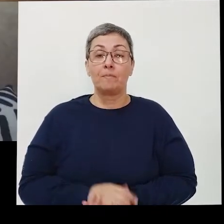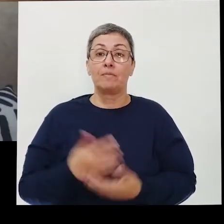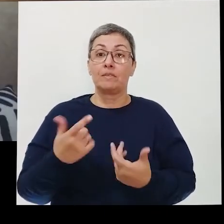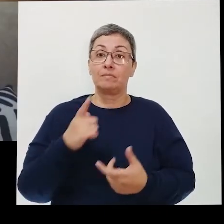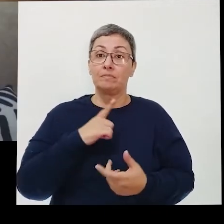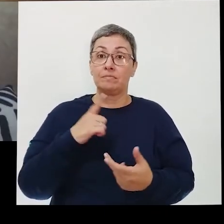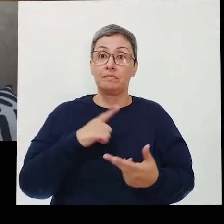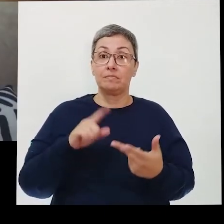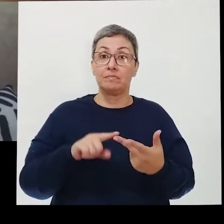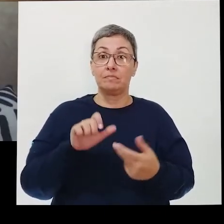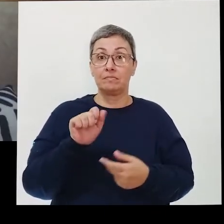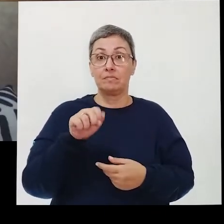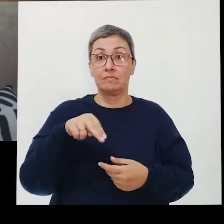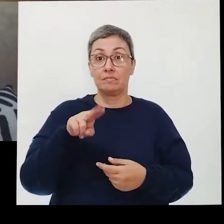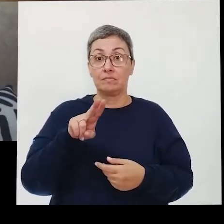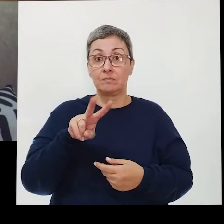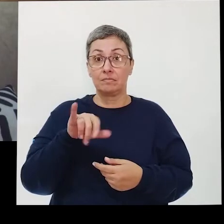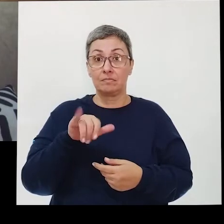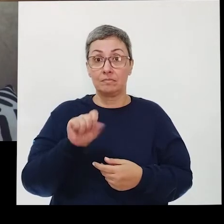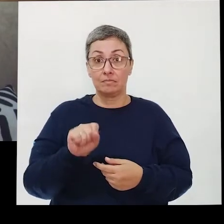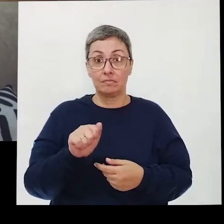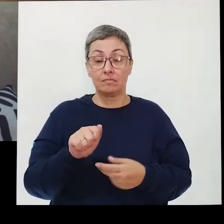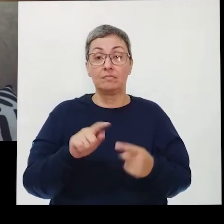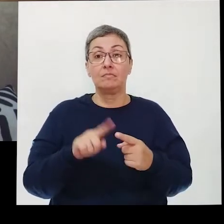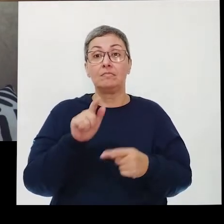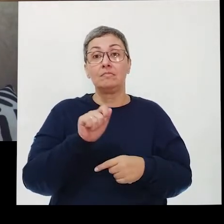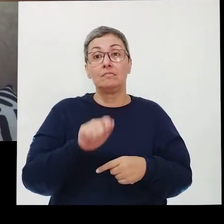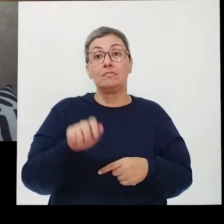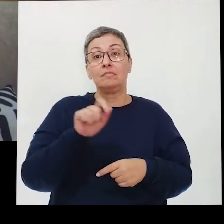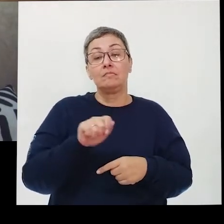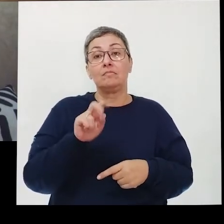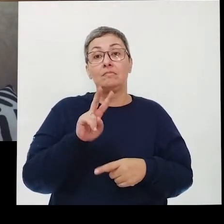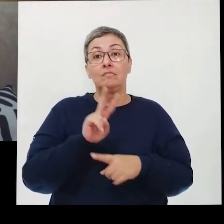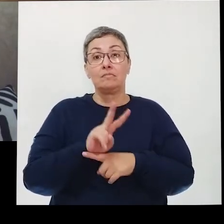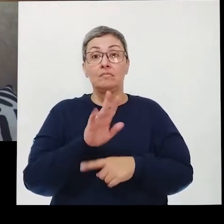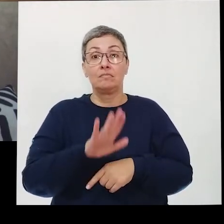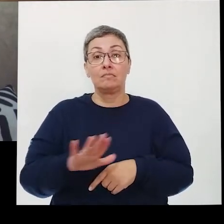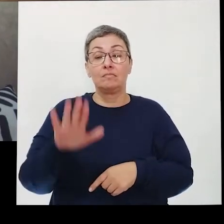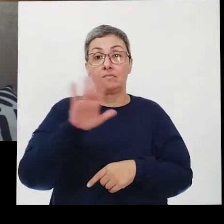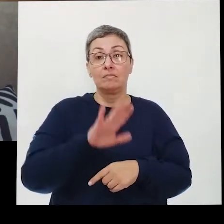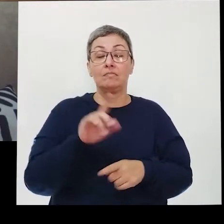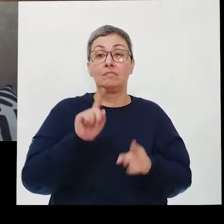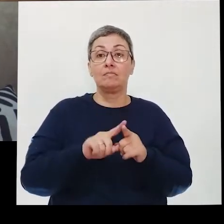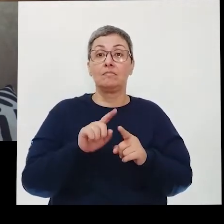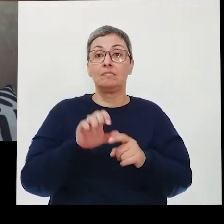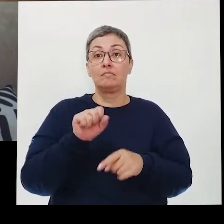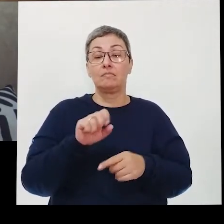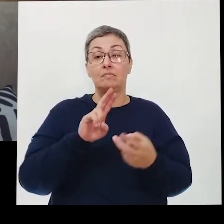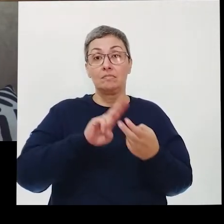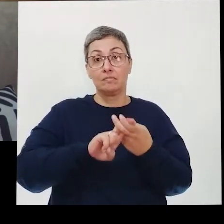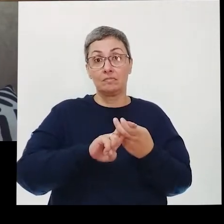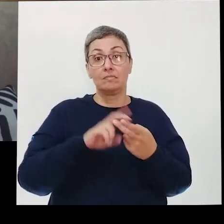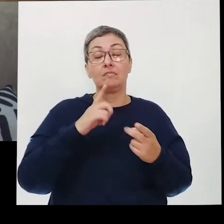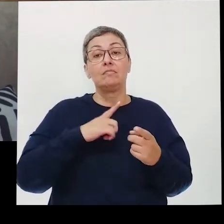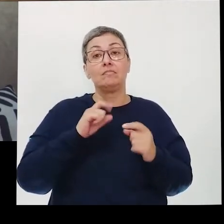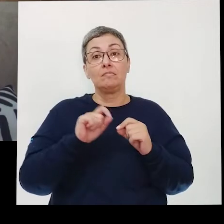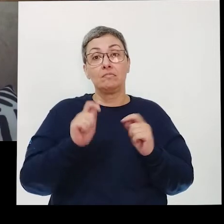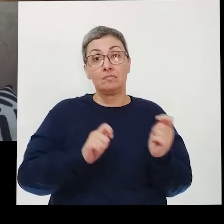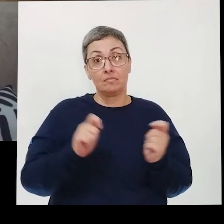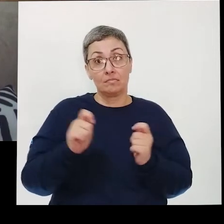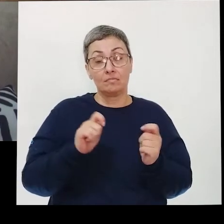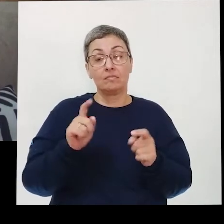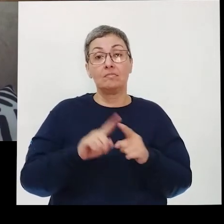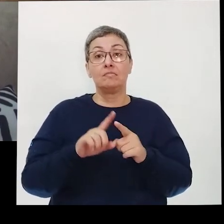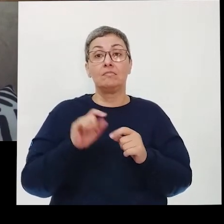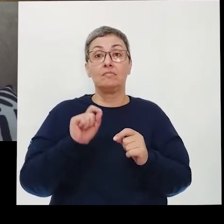Temos a famosa Anvisa, que é sigla para Agência Nacional de Vigilância Sanitária. O SUS dispõe o instrumento,